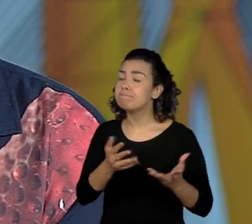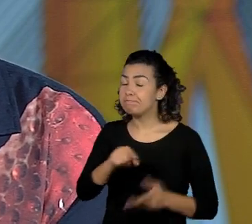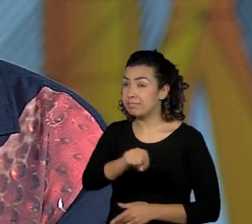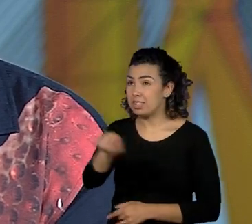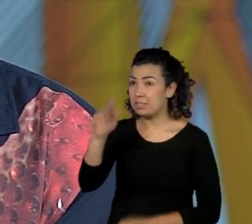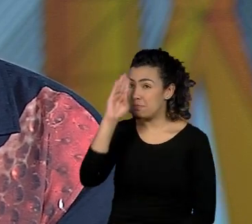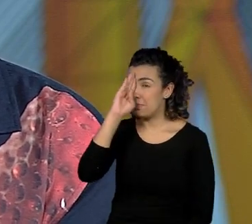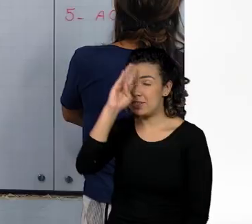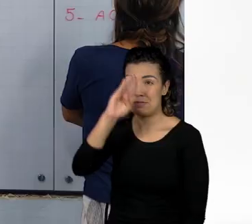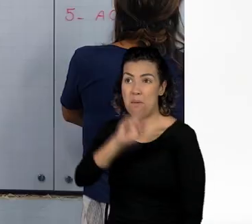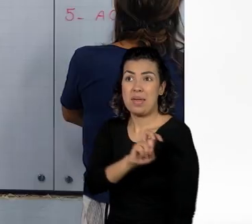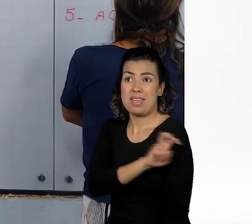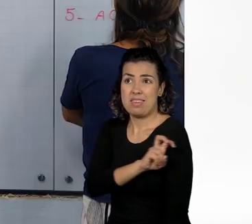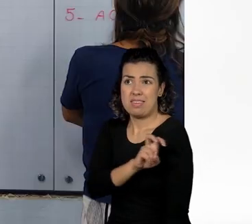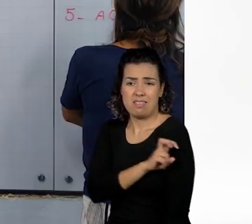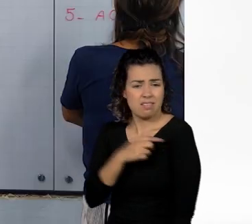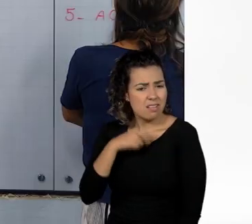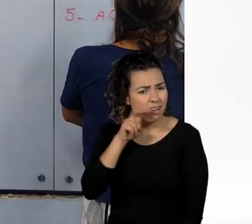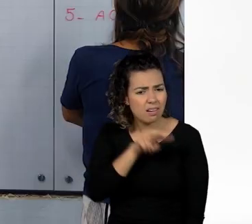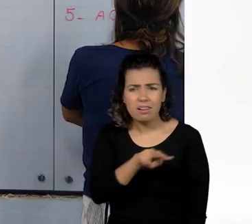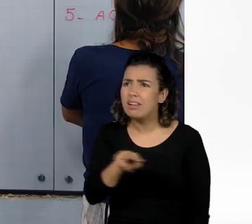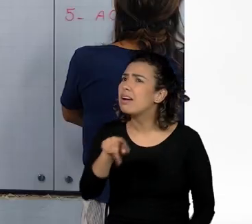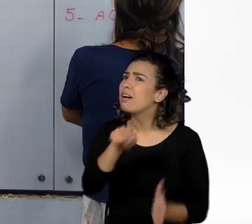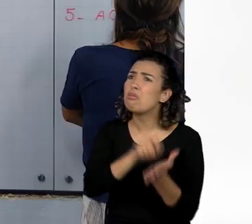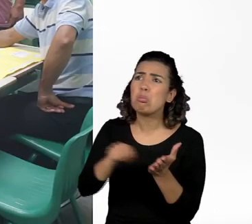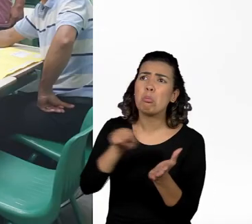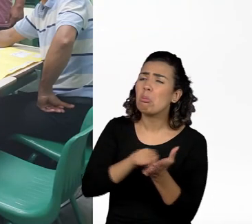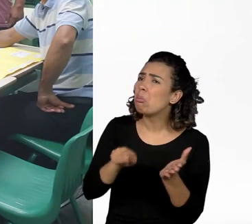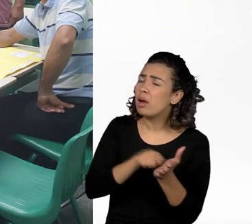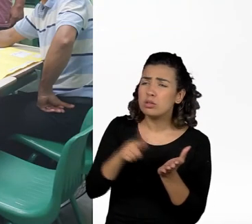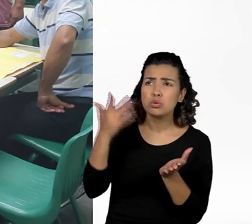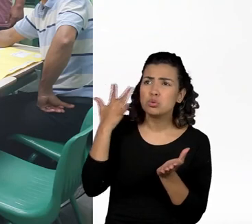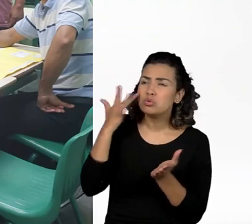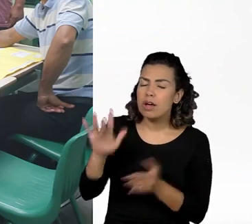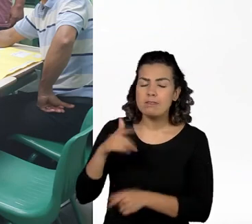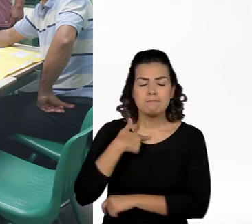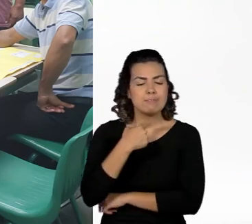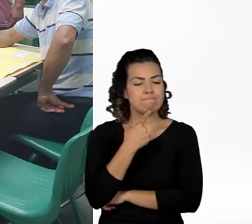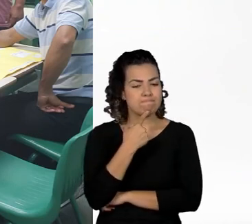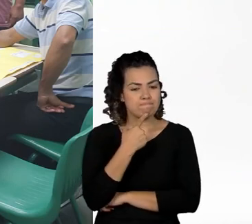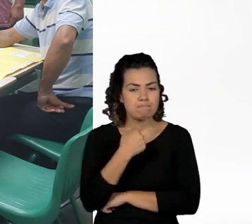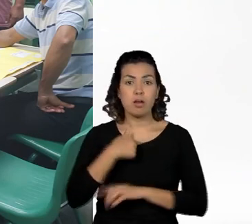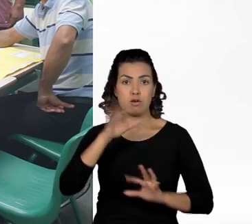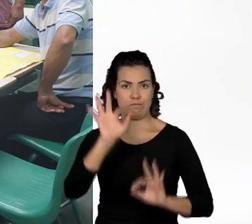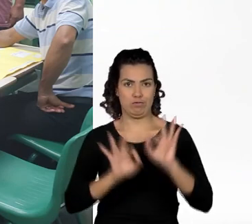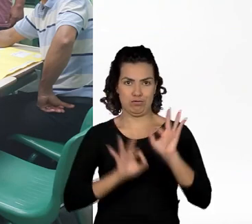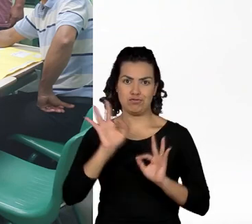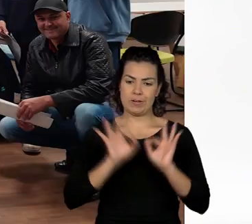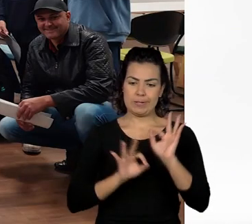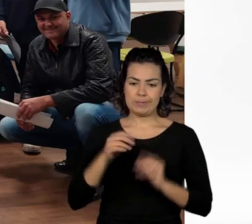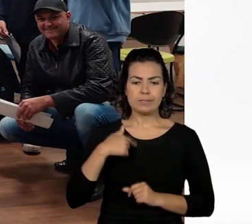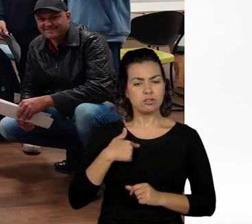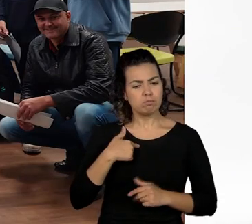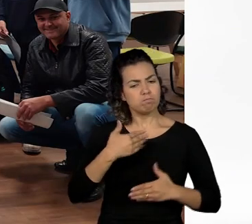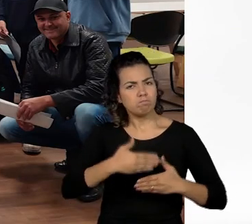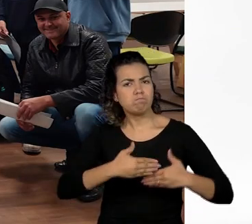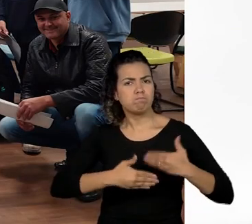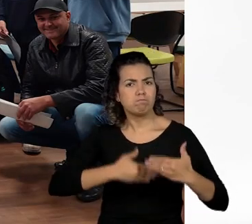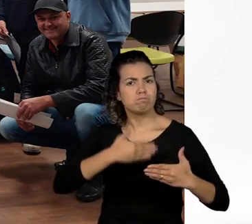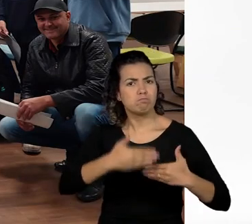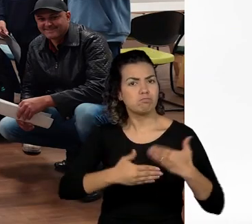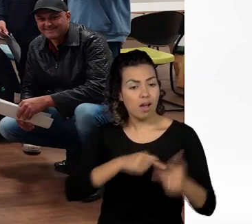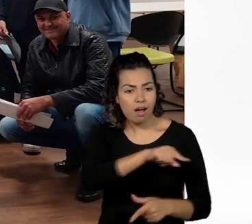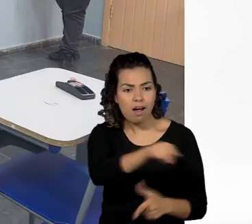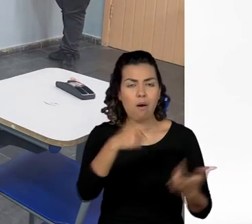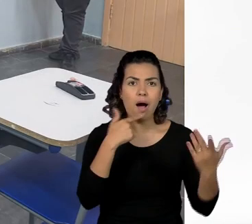2 sem saber escrever e a escola confiou a mim esse trabalho. A proporção que o projeto foi acontecendo, os alunos percebiam que eles estavam